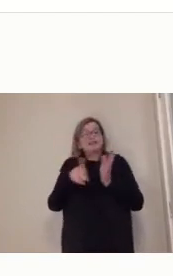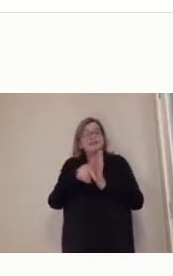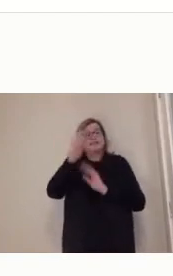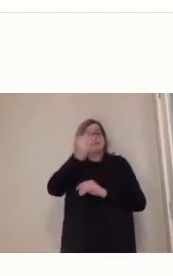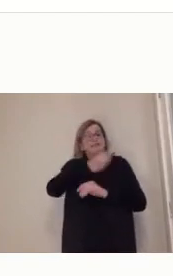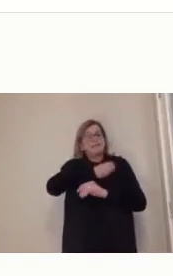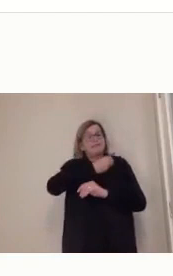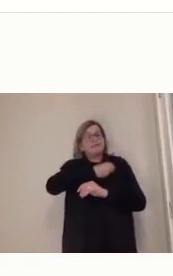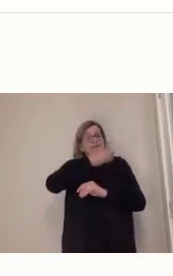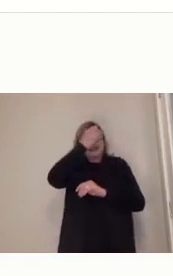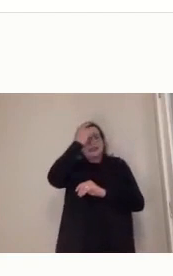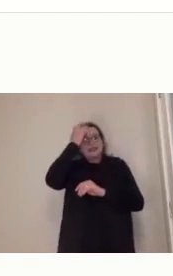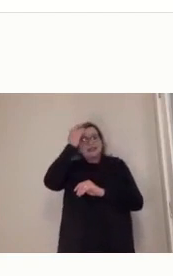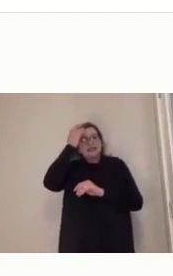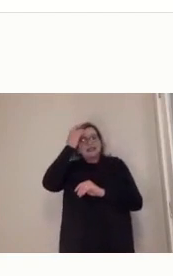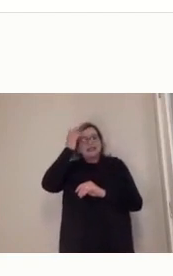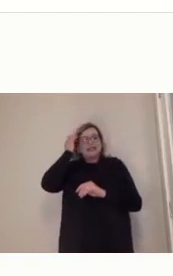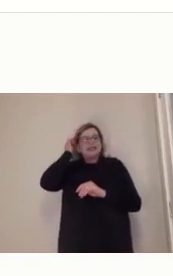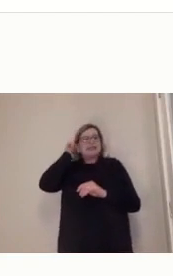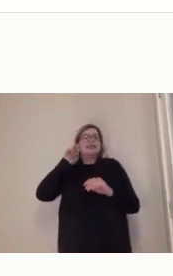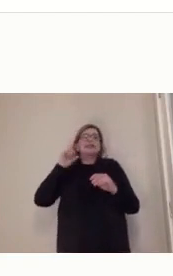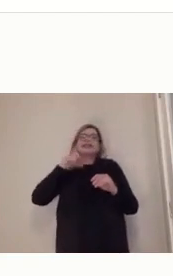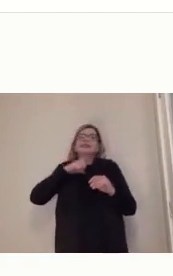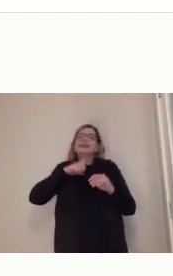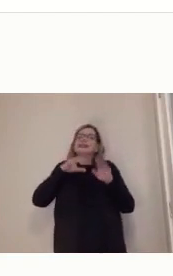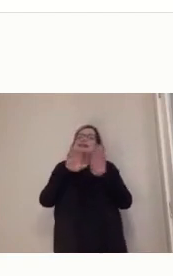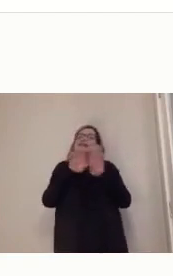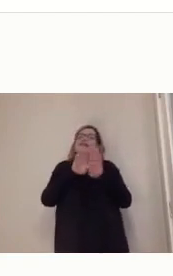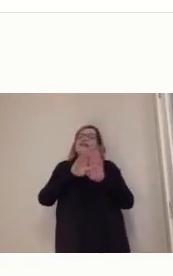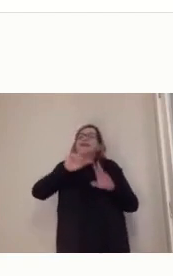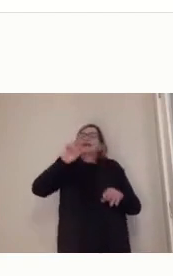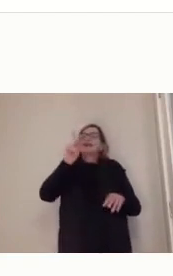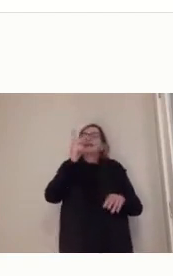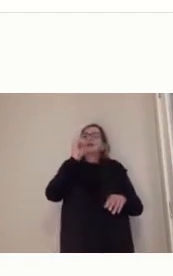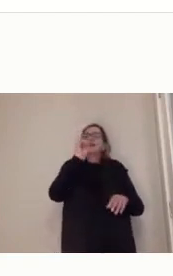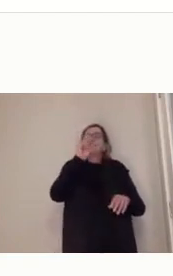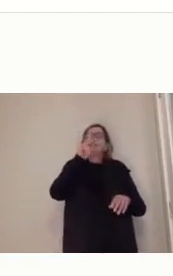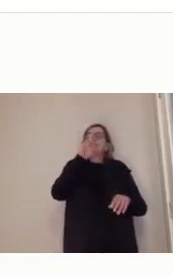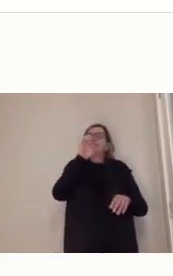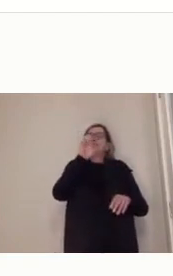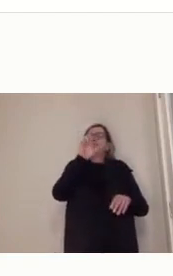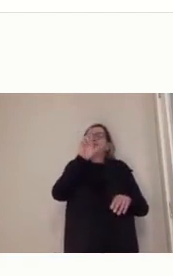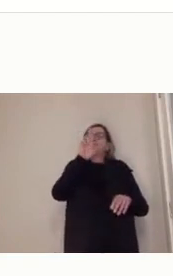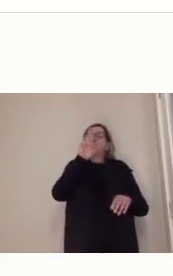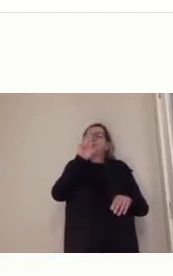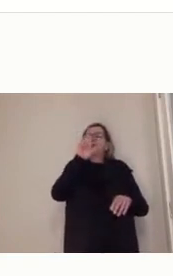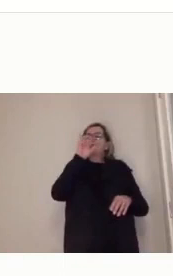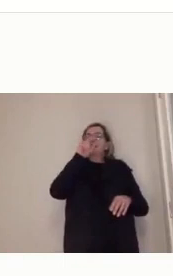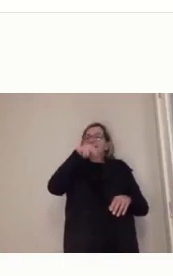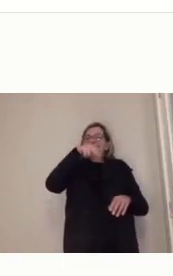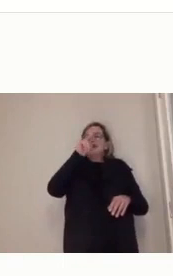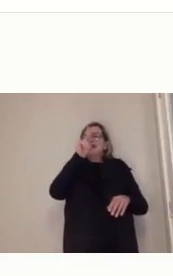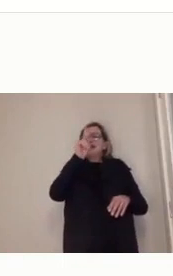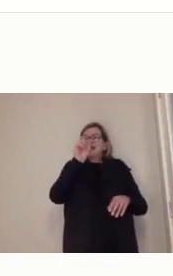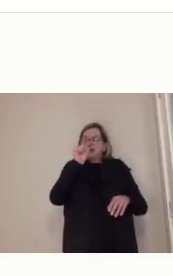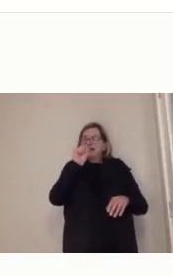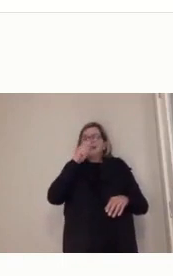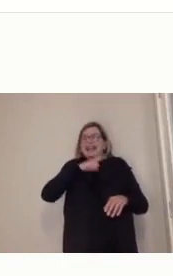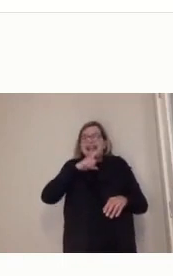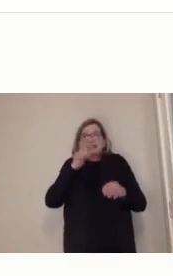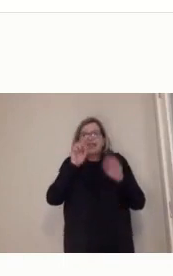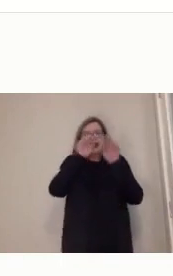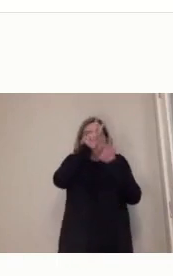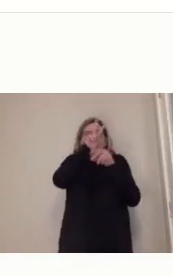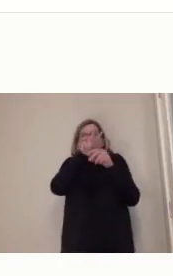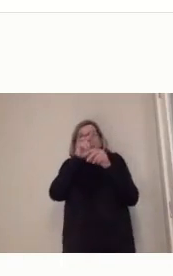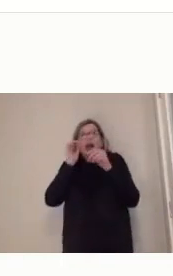mostra, isso tudo se deve é a web 2.0, né? E a, perdão, a web 3.0, a web semântica que a gente fala,